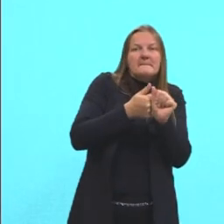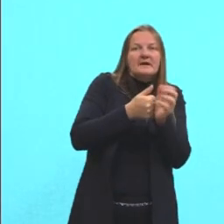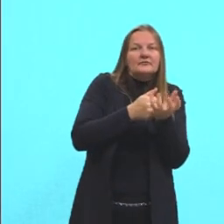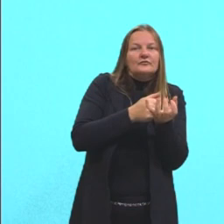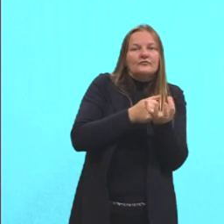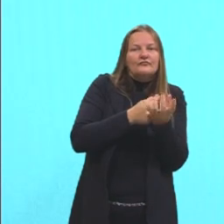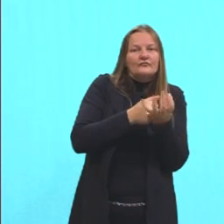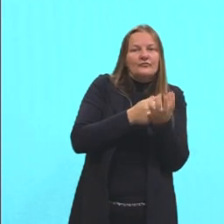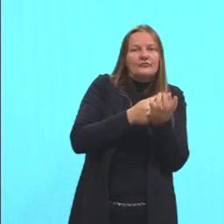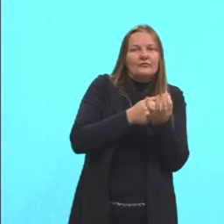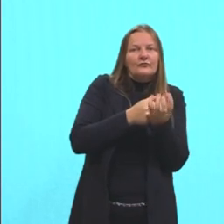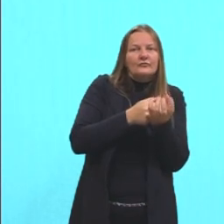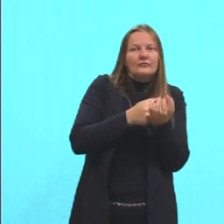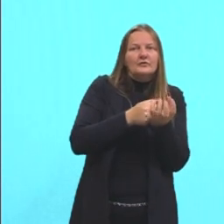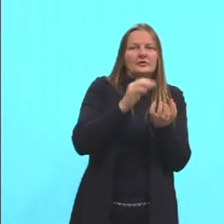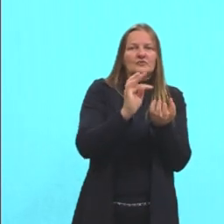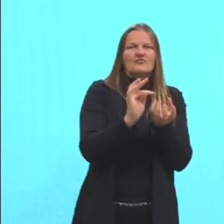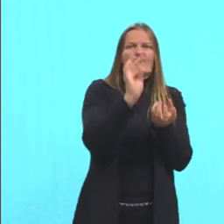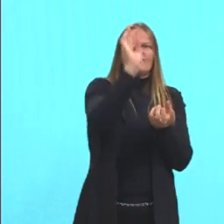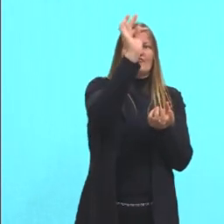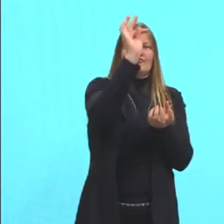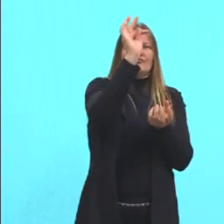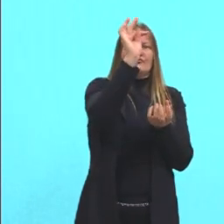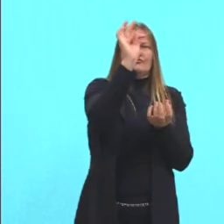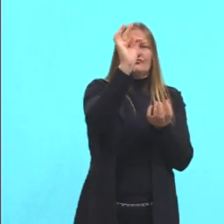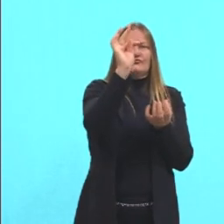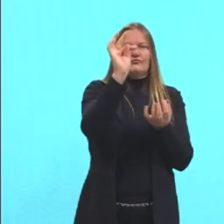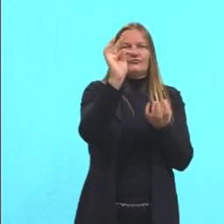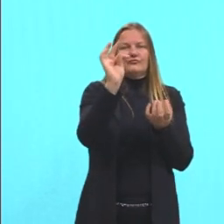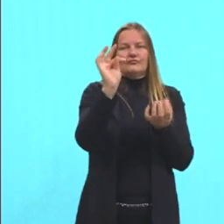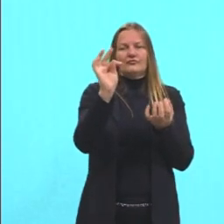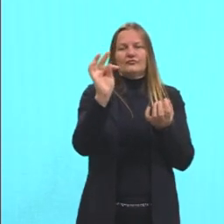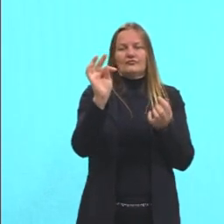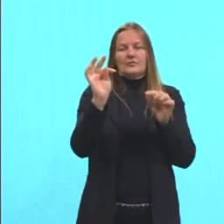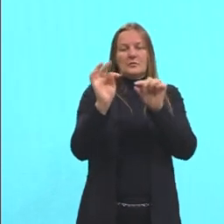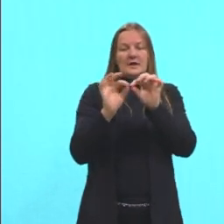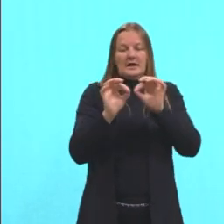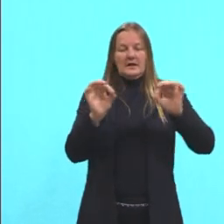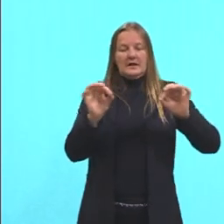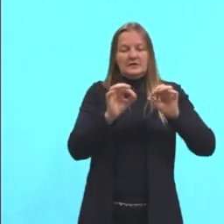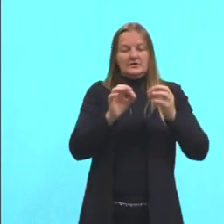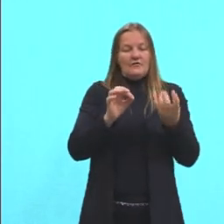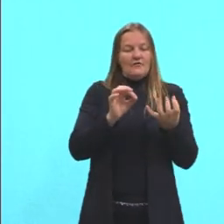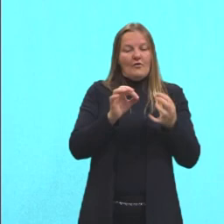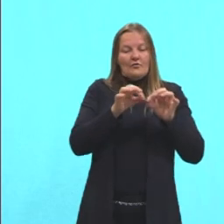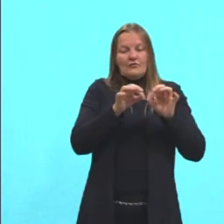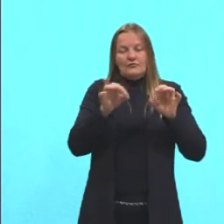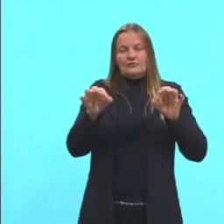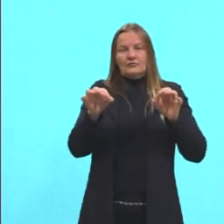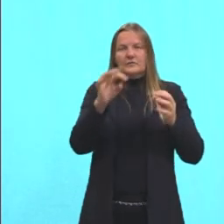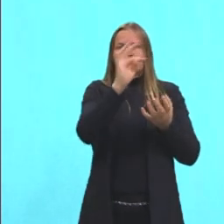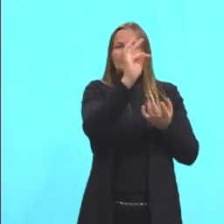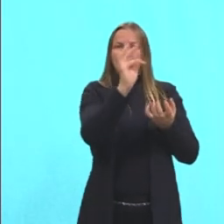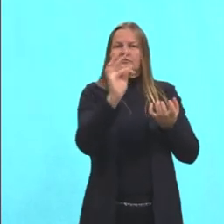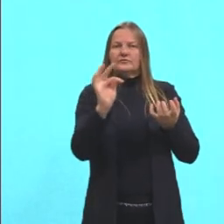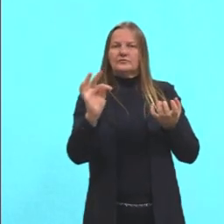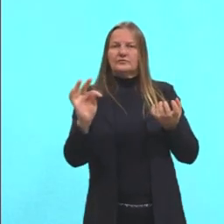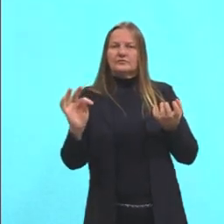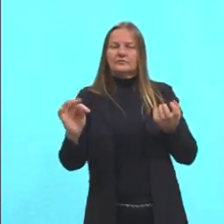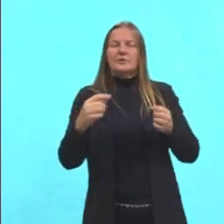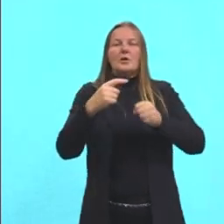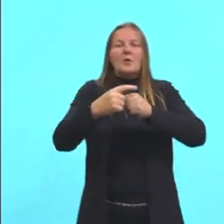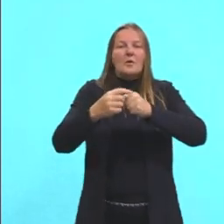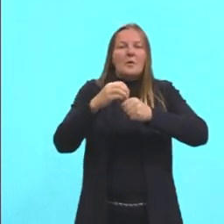dessa parte aqui. Então, essa parte aqui vai tender o quê? A aumentar a temperatura mais rápido. Então, aqui as moléculas